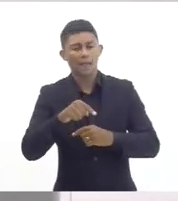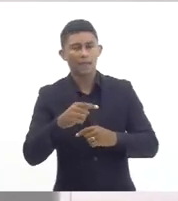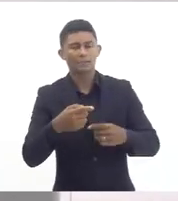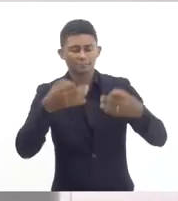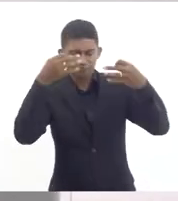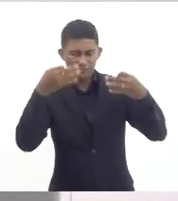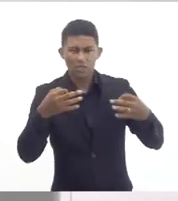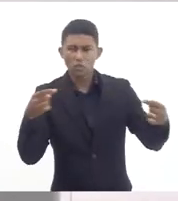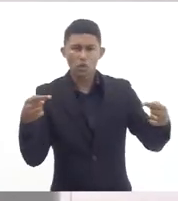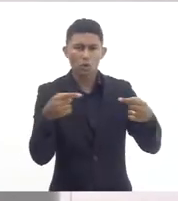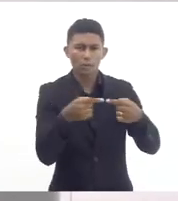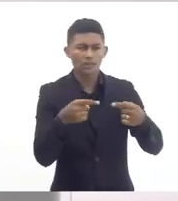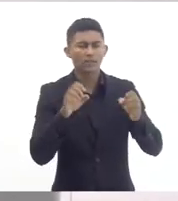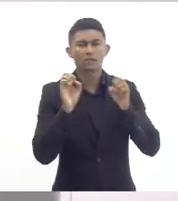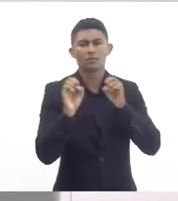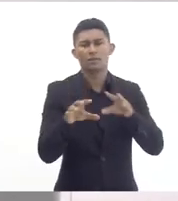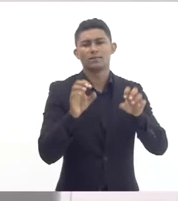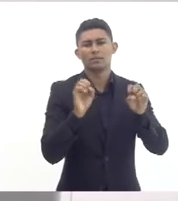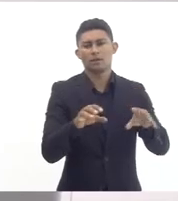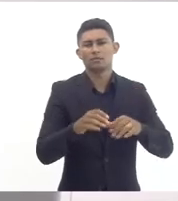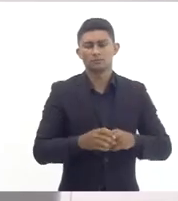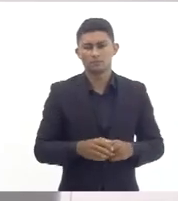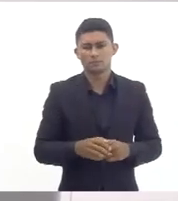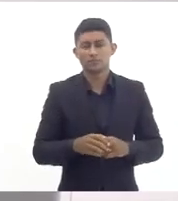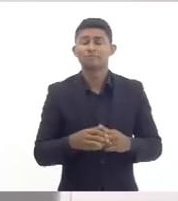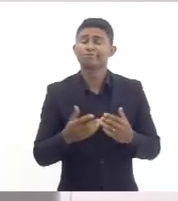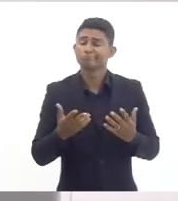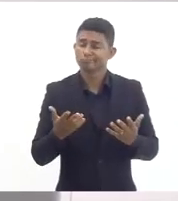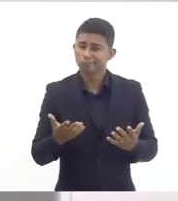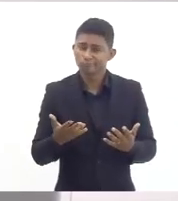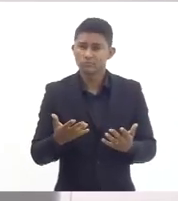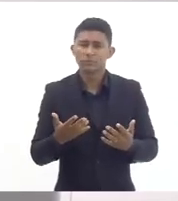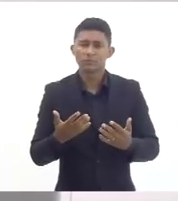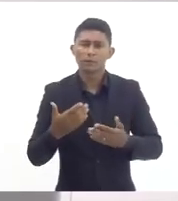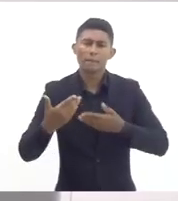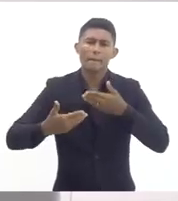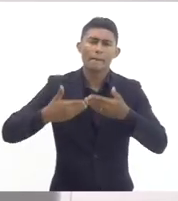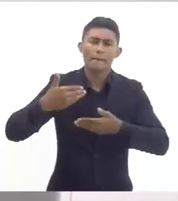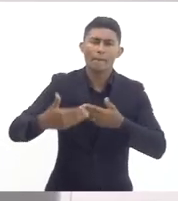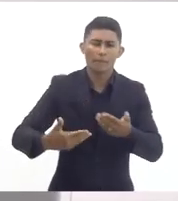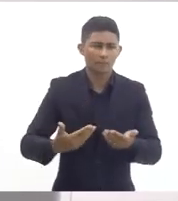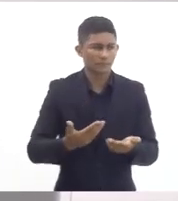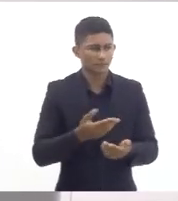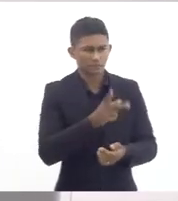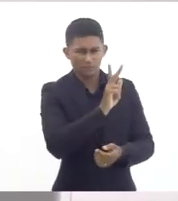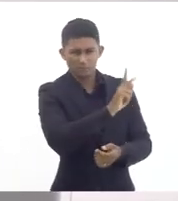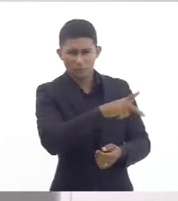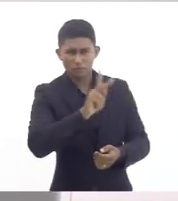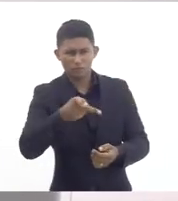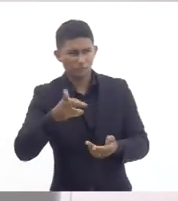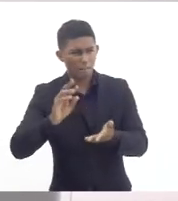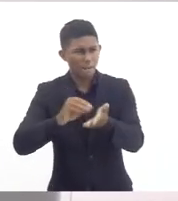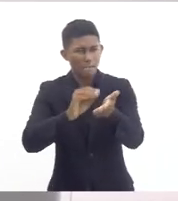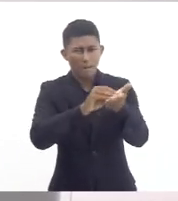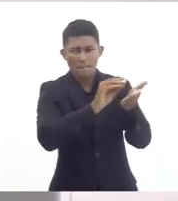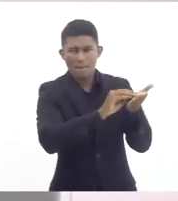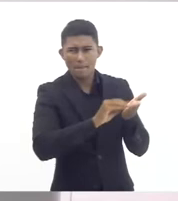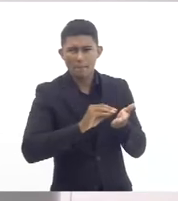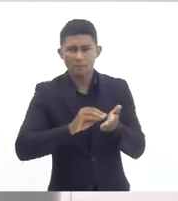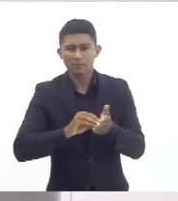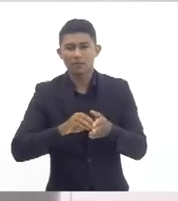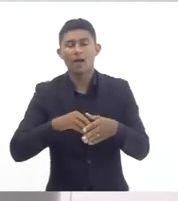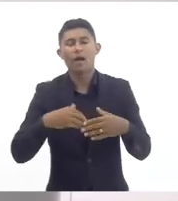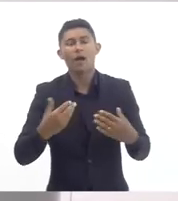isso vai afetar de certa forma a falta deles vai afetar na diminuição